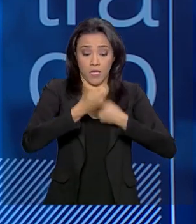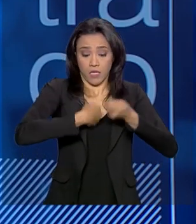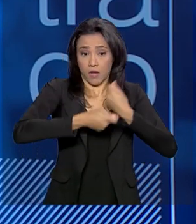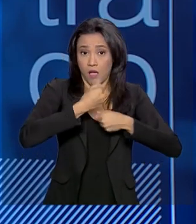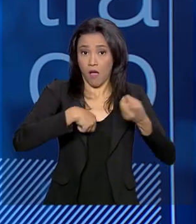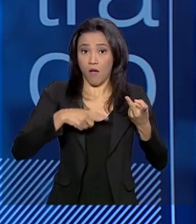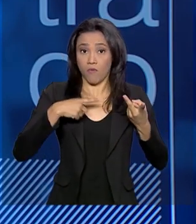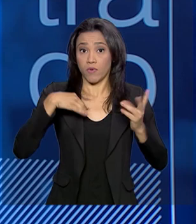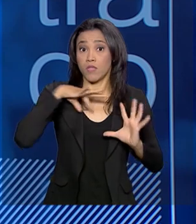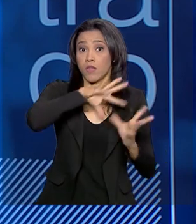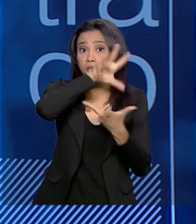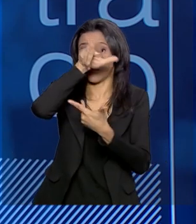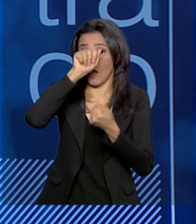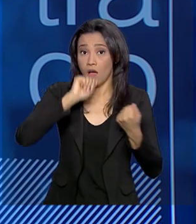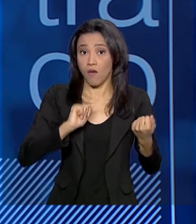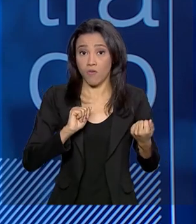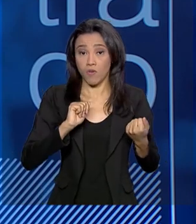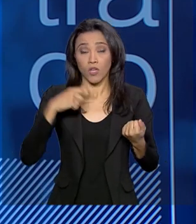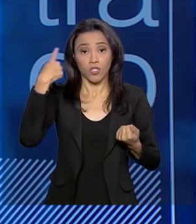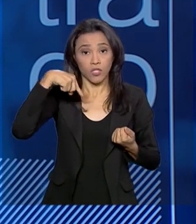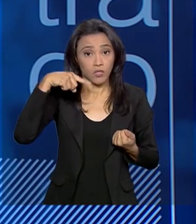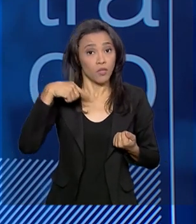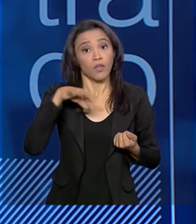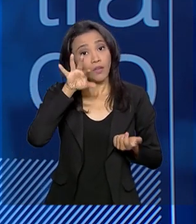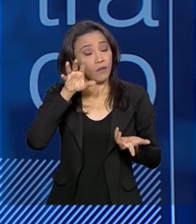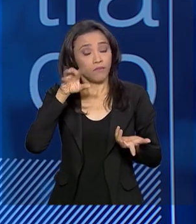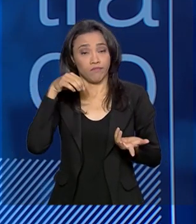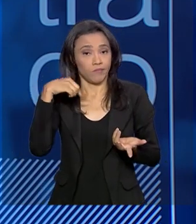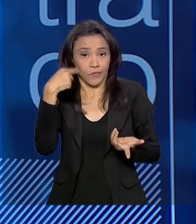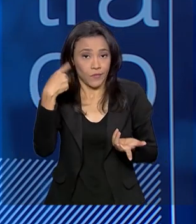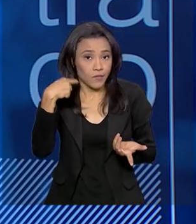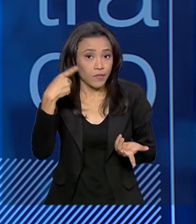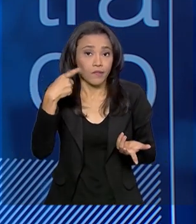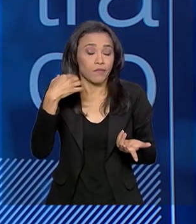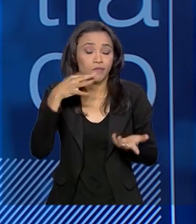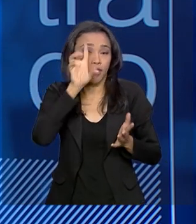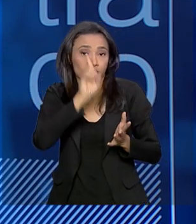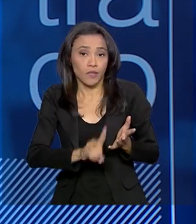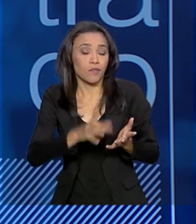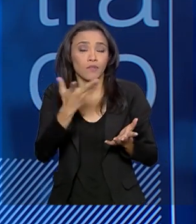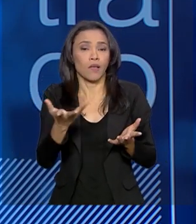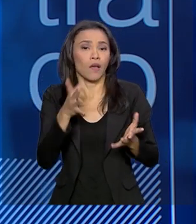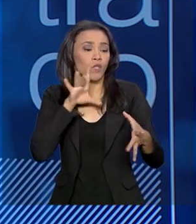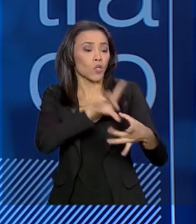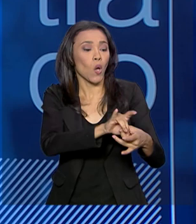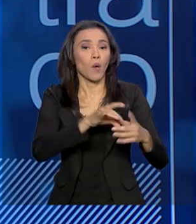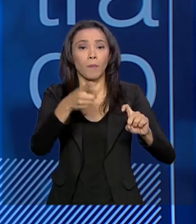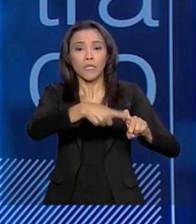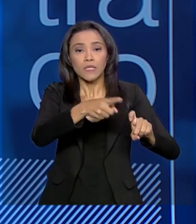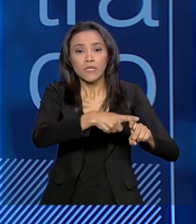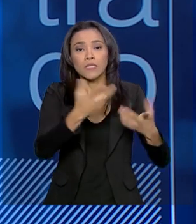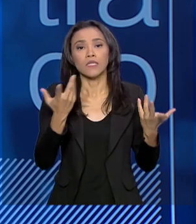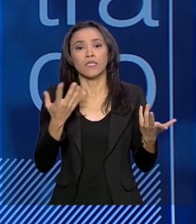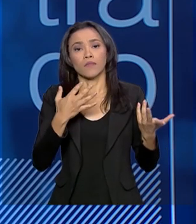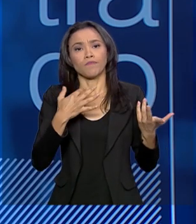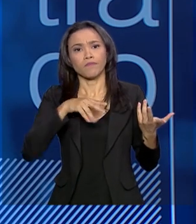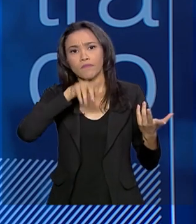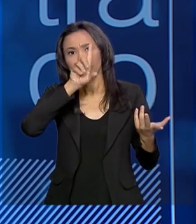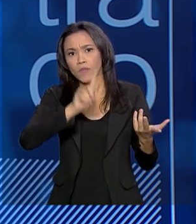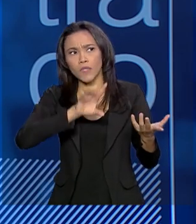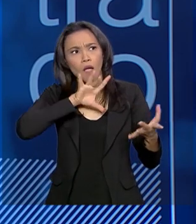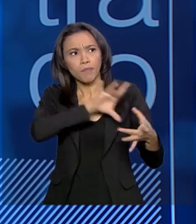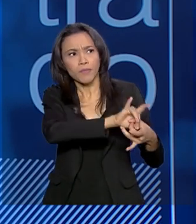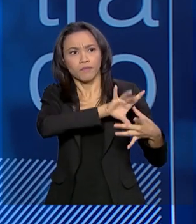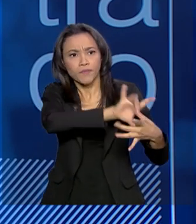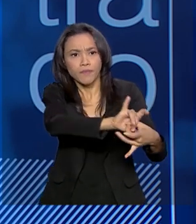direito internacional, direito da inovação, direito aí que envolve a medicina, setor aeroespacial. Então, todos os setores